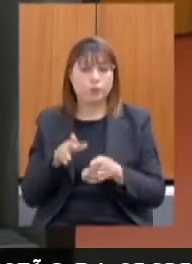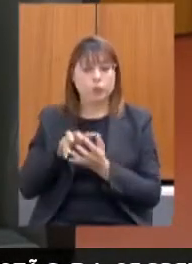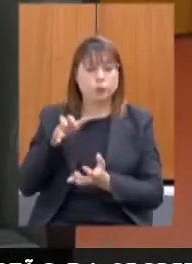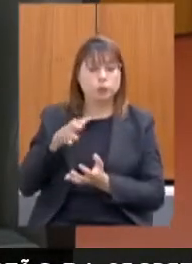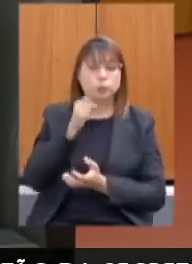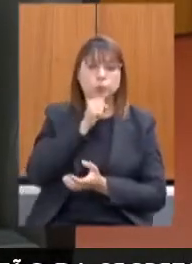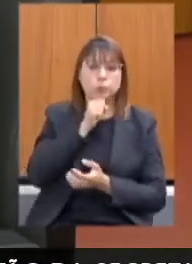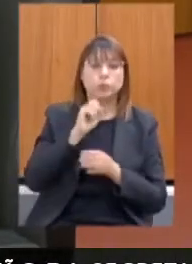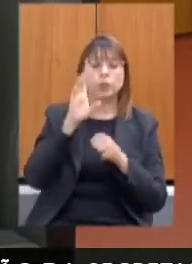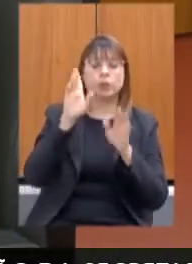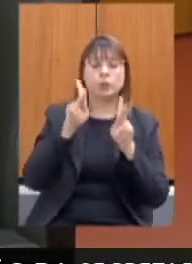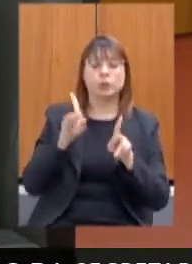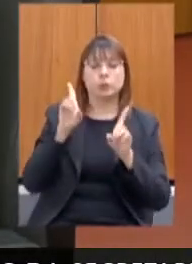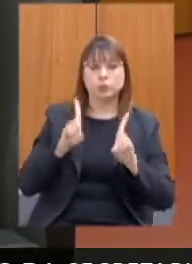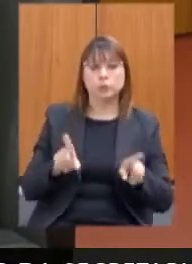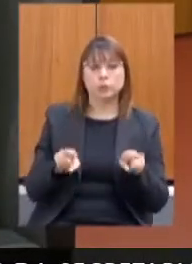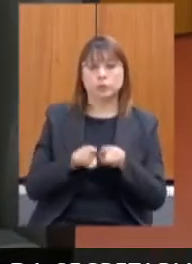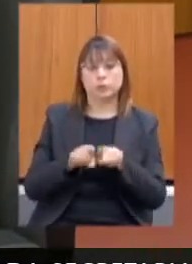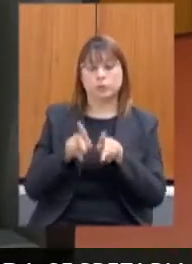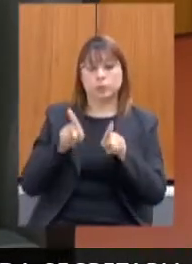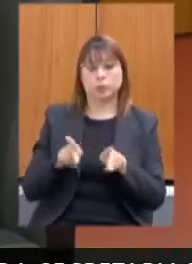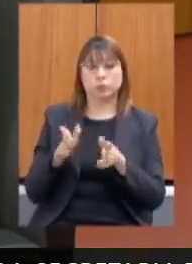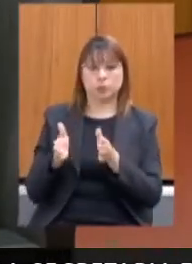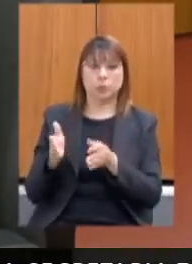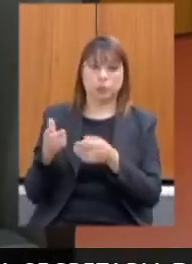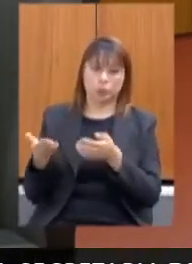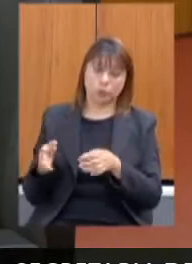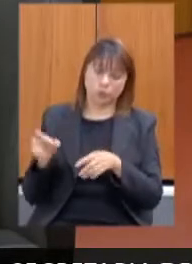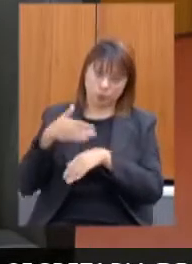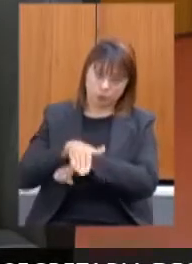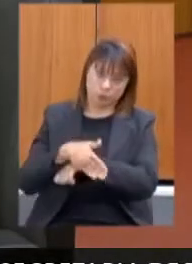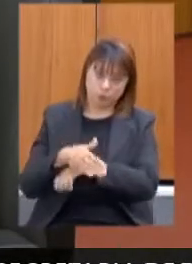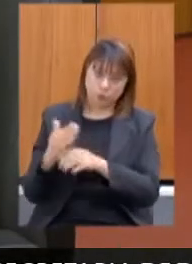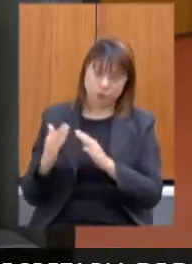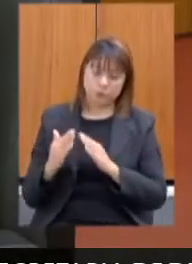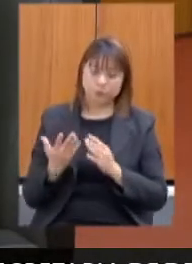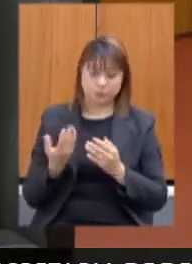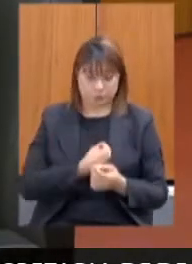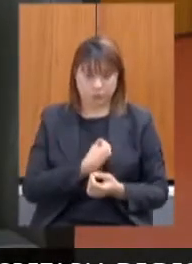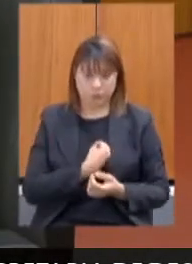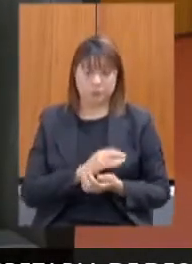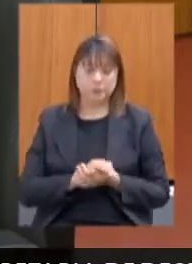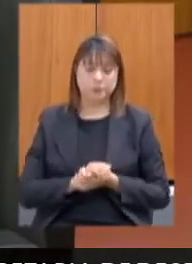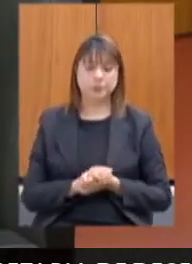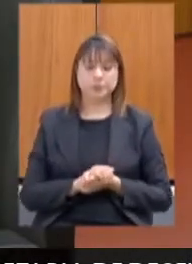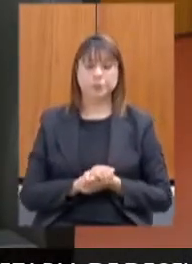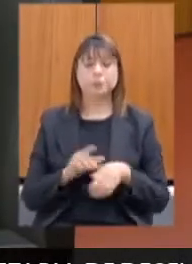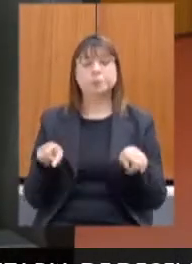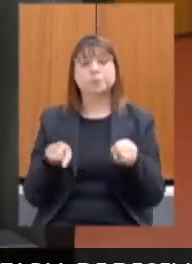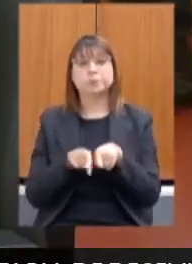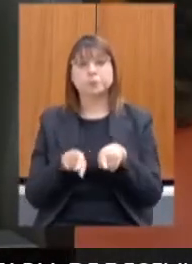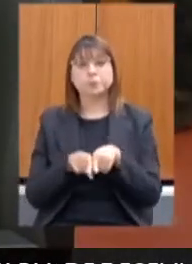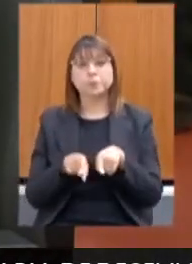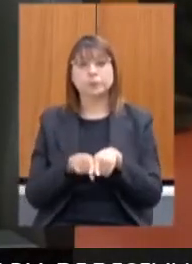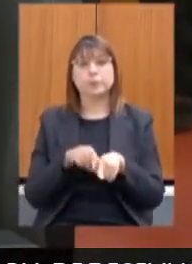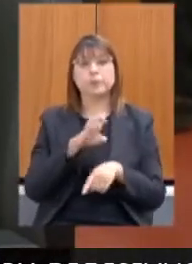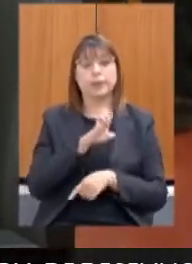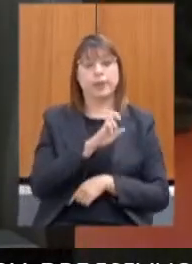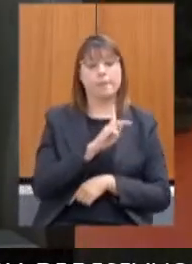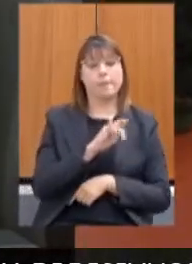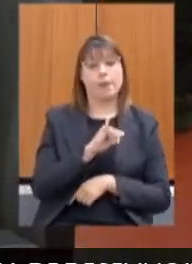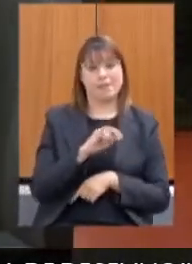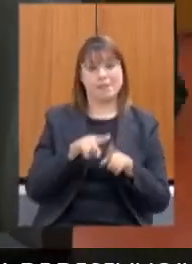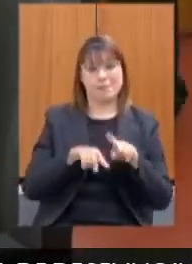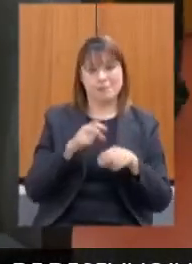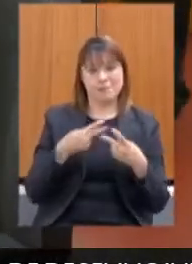pessoa com deficiência. Por favor. Outra questão também foi a doação de EPIs para